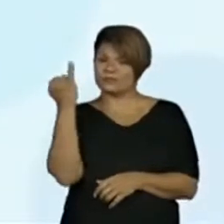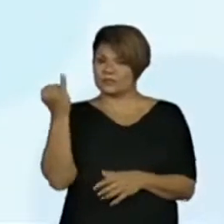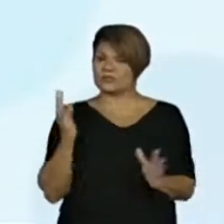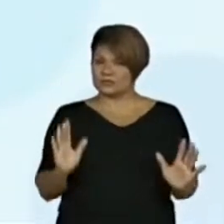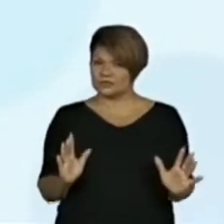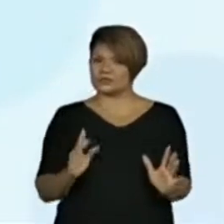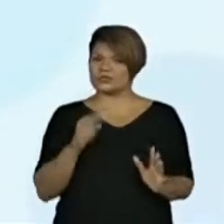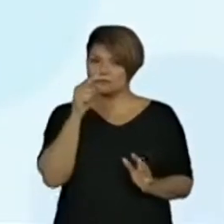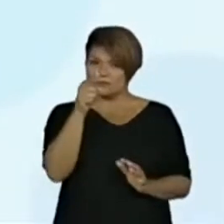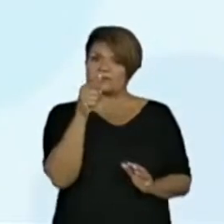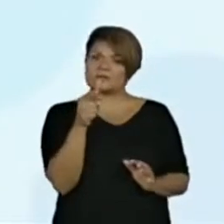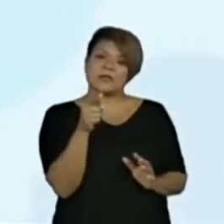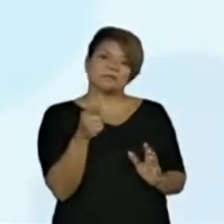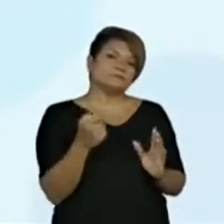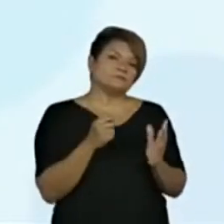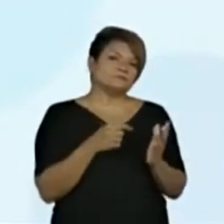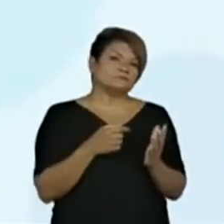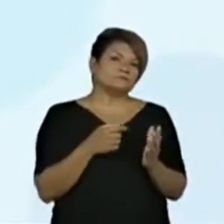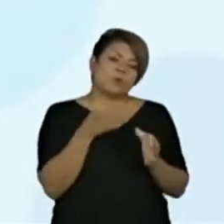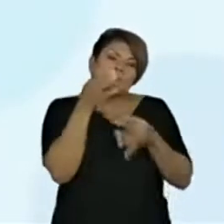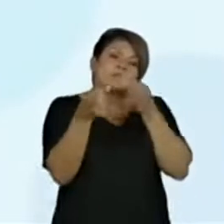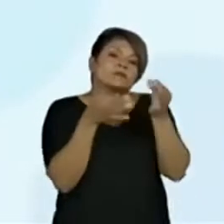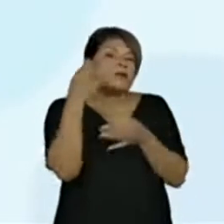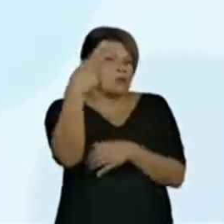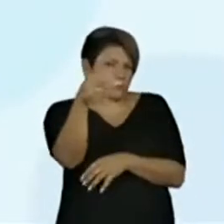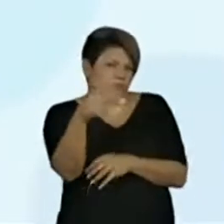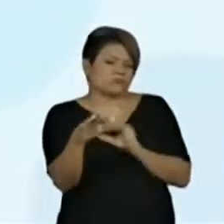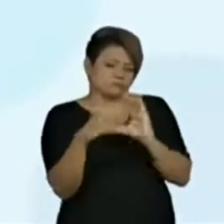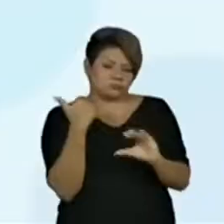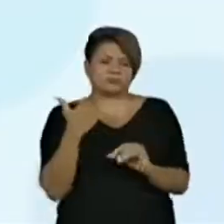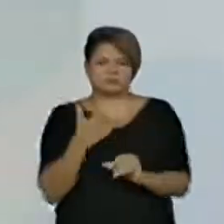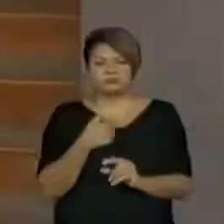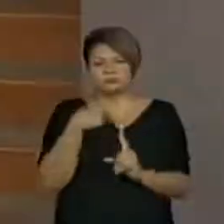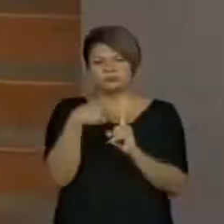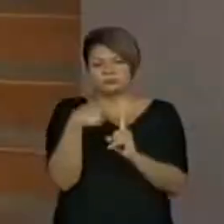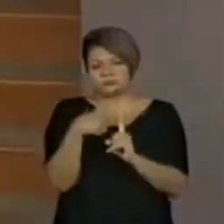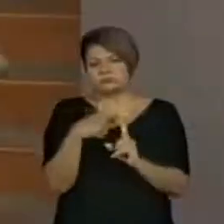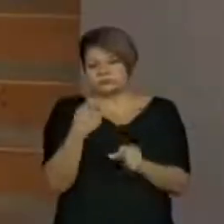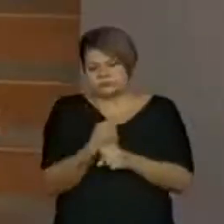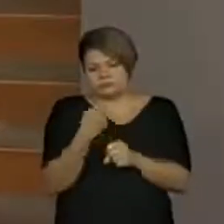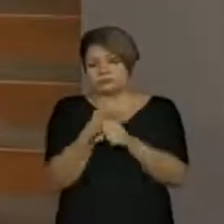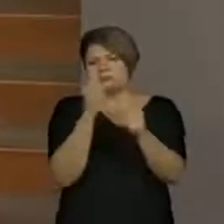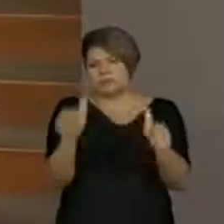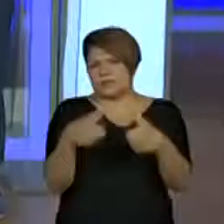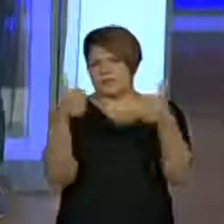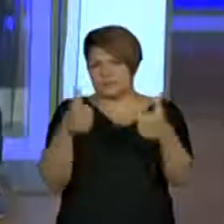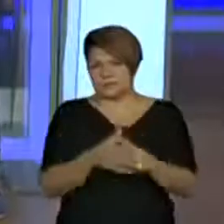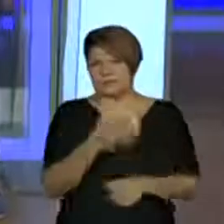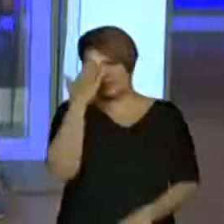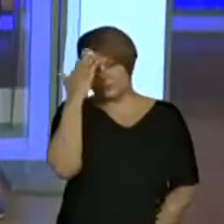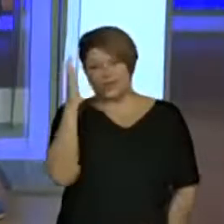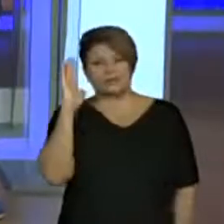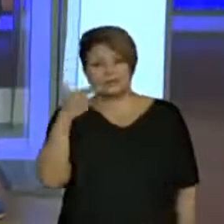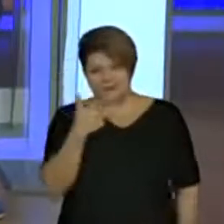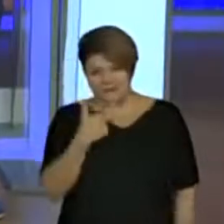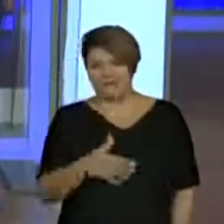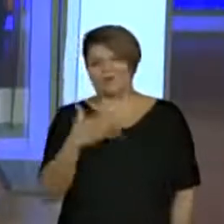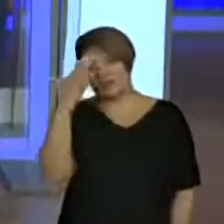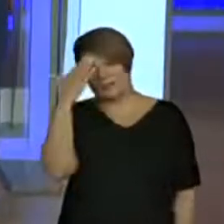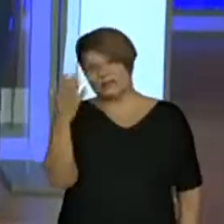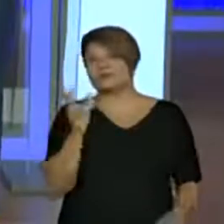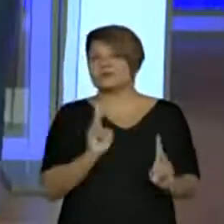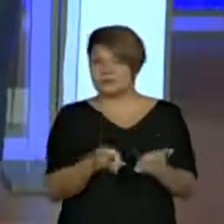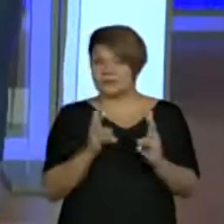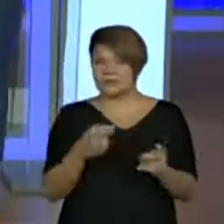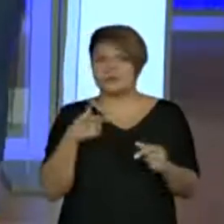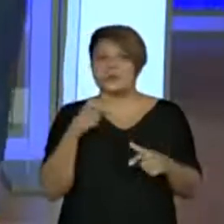pouquinho do olhar de vocês para construir sempre o nosso trabalho de forma positiva. Professora Kelly, obrigado. Eu que agradeço sempre. gente vai ficar